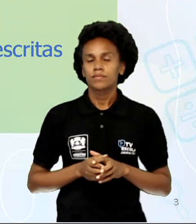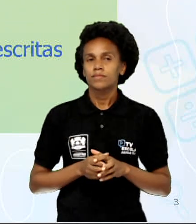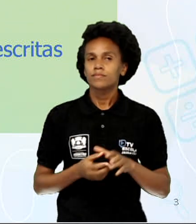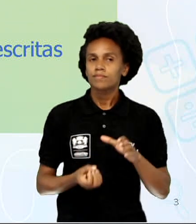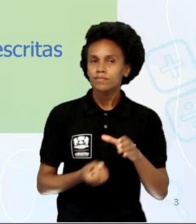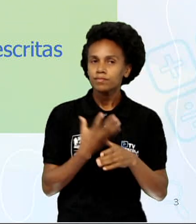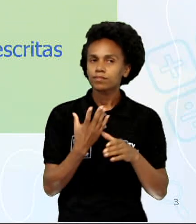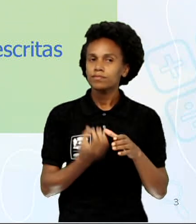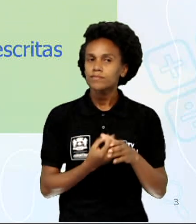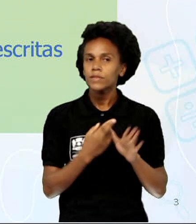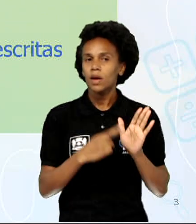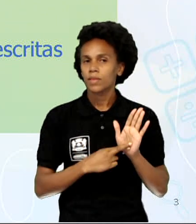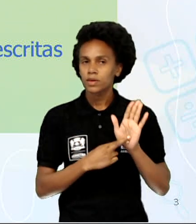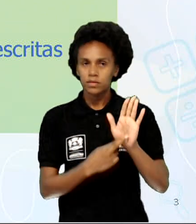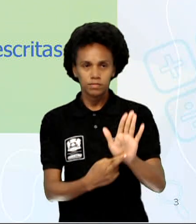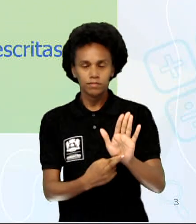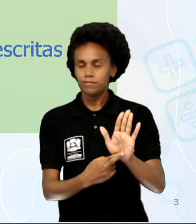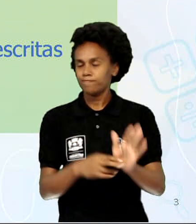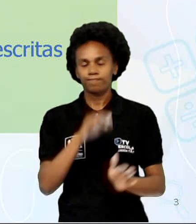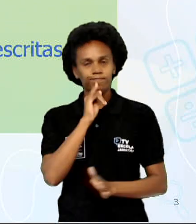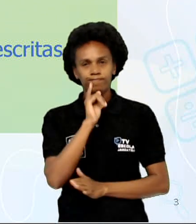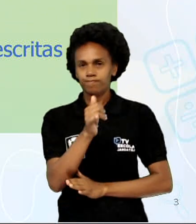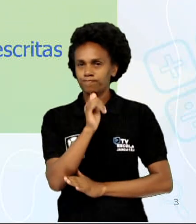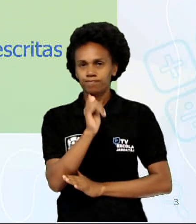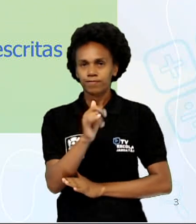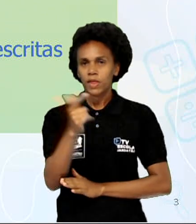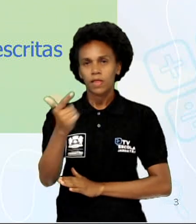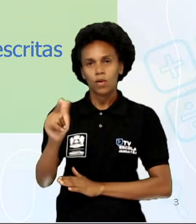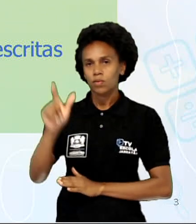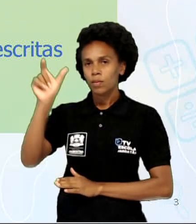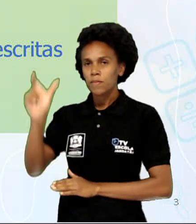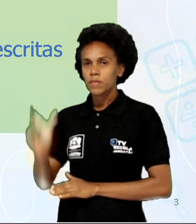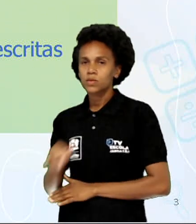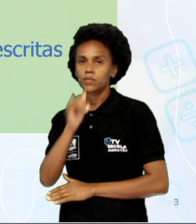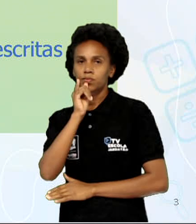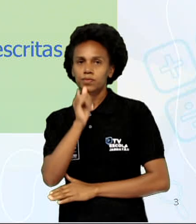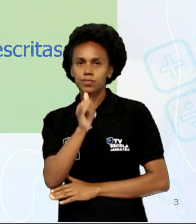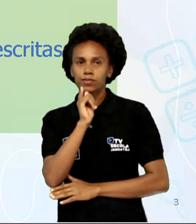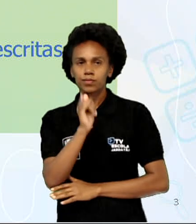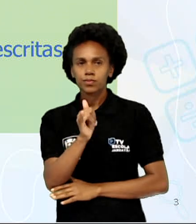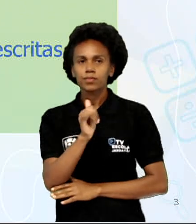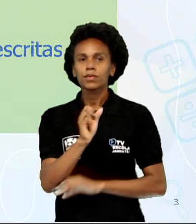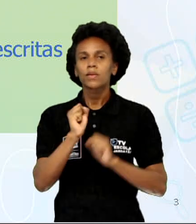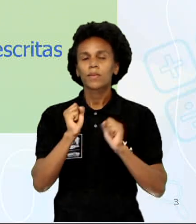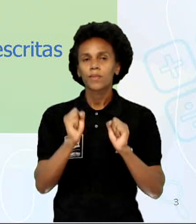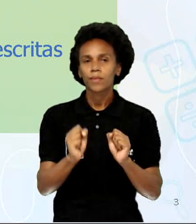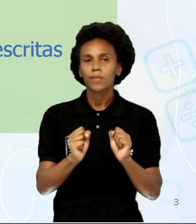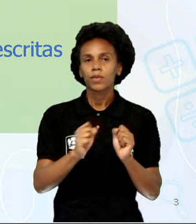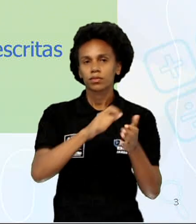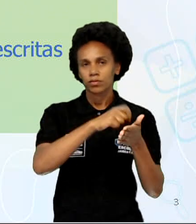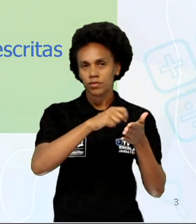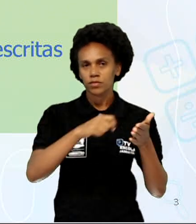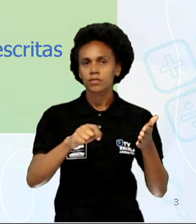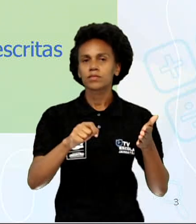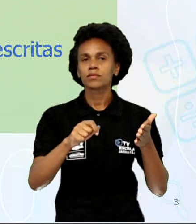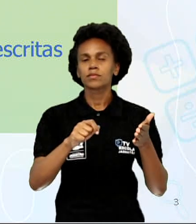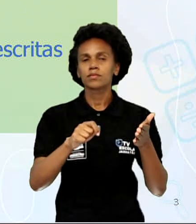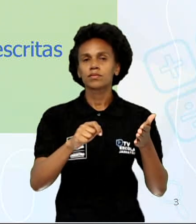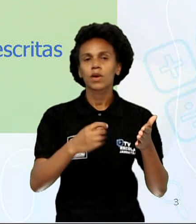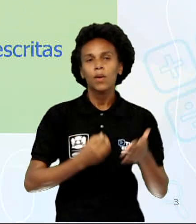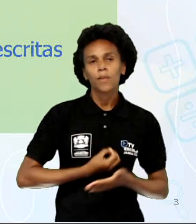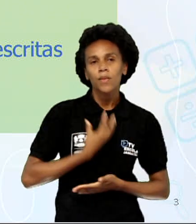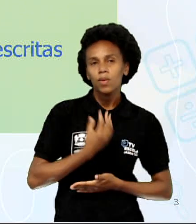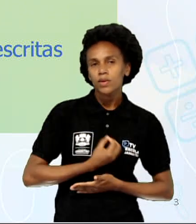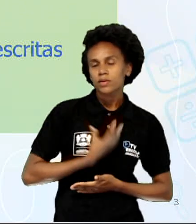contados. Não existe um narrador. Pode ser escrito em poesia ou prosa. E são escritas por